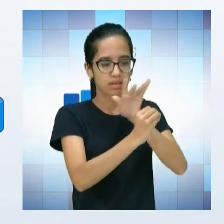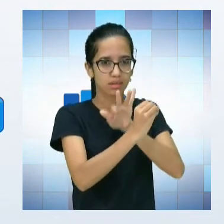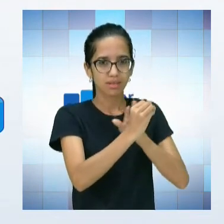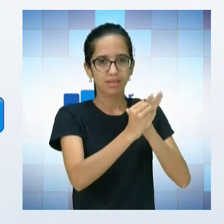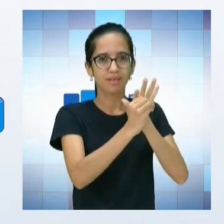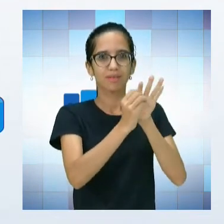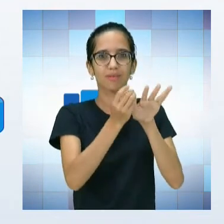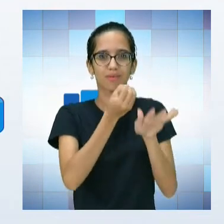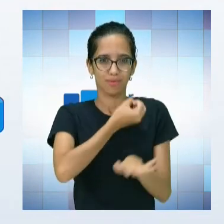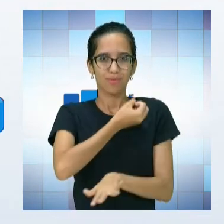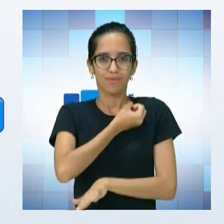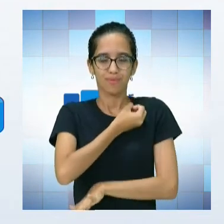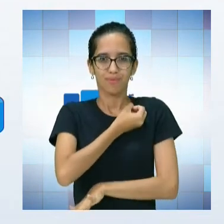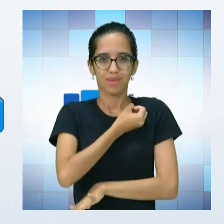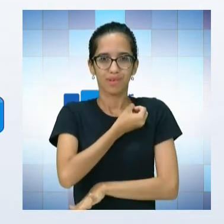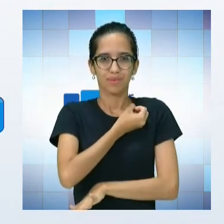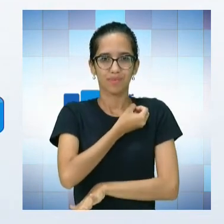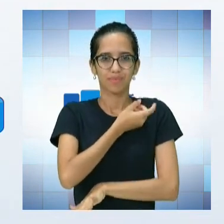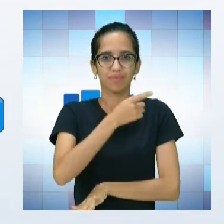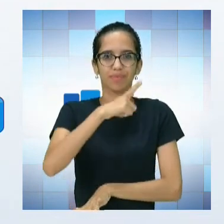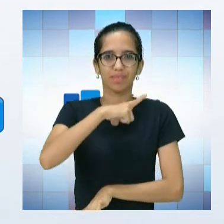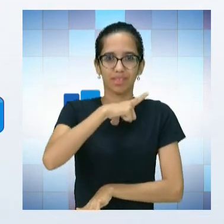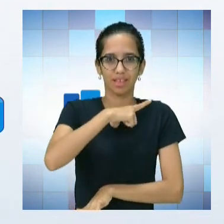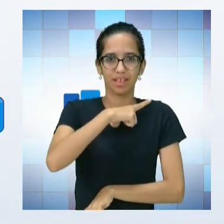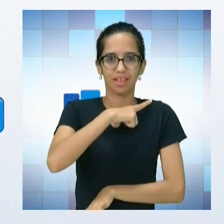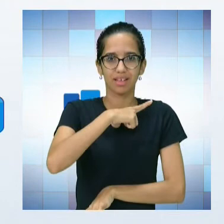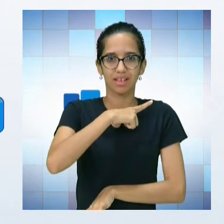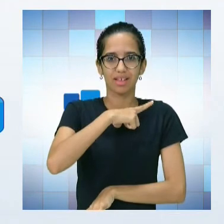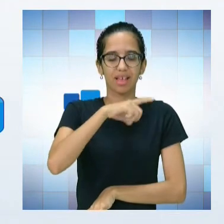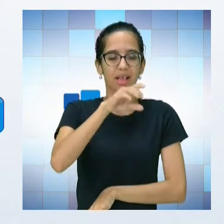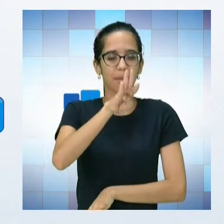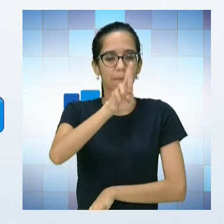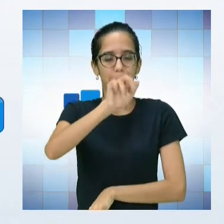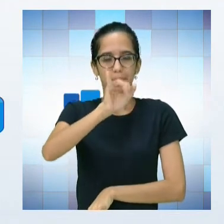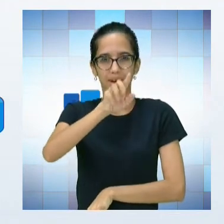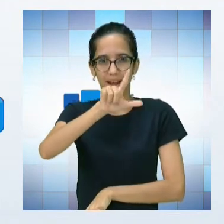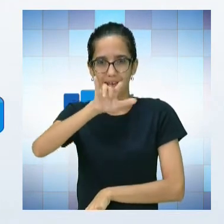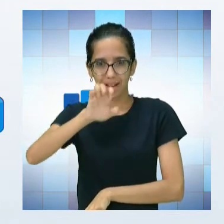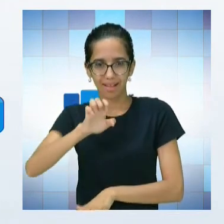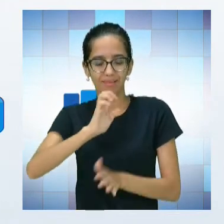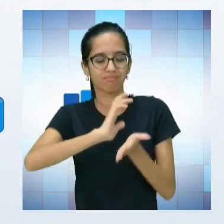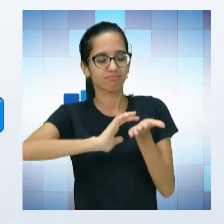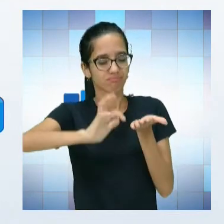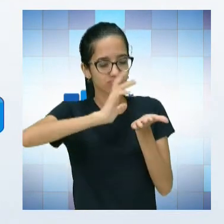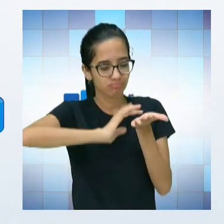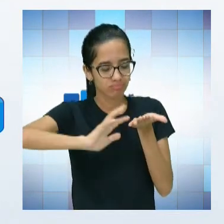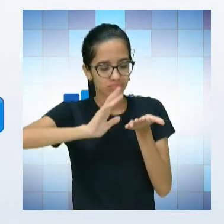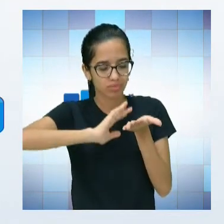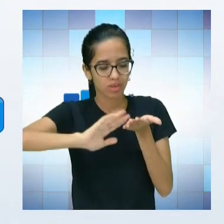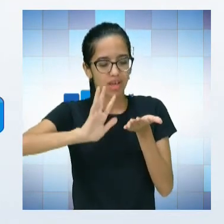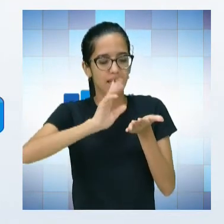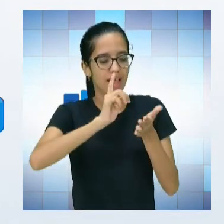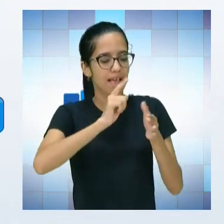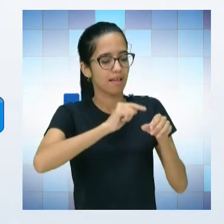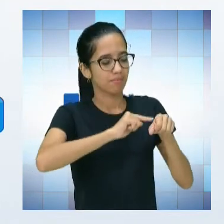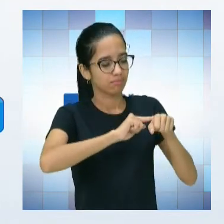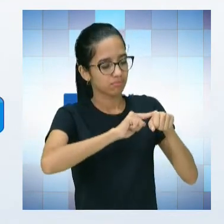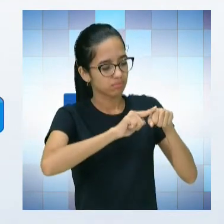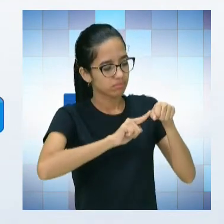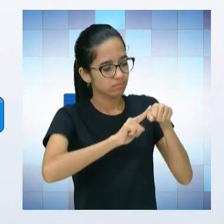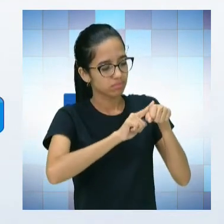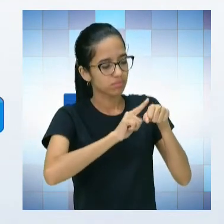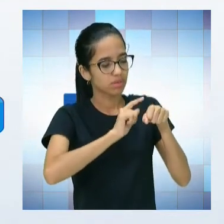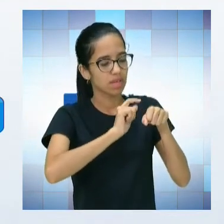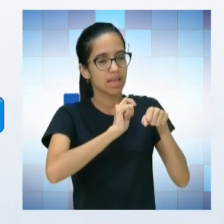como o algarismo em braile. Então, tanto o deficiente visual pode estar utilizando aquele recurso,